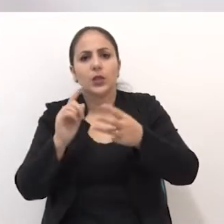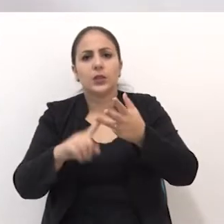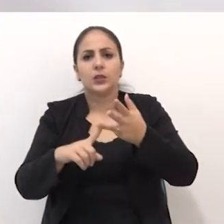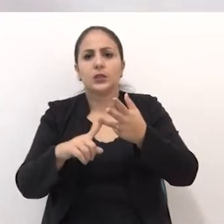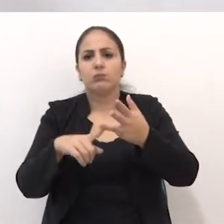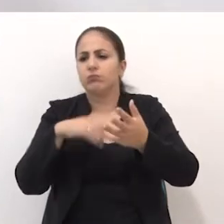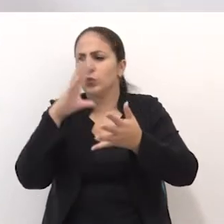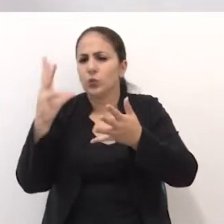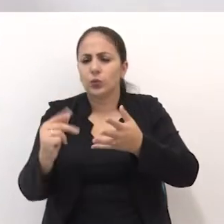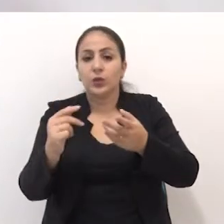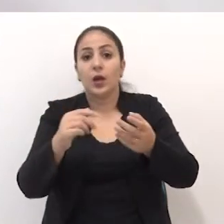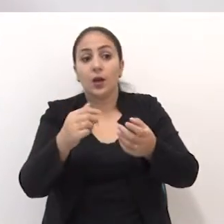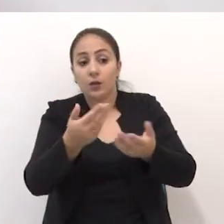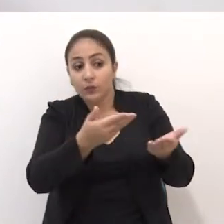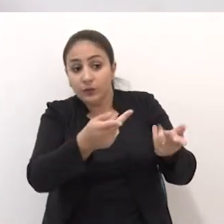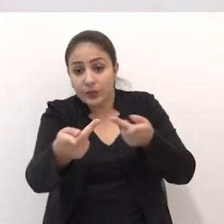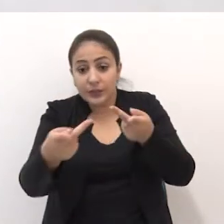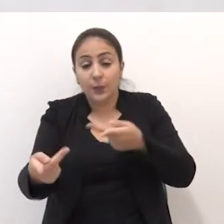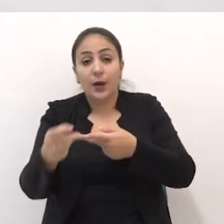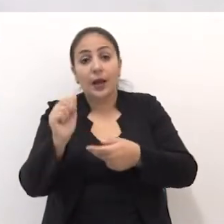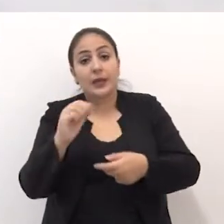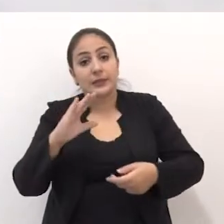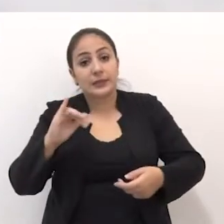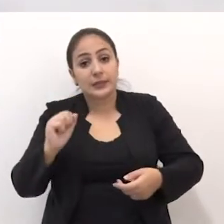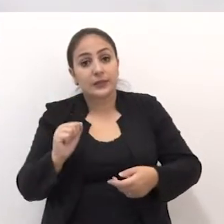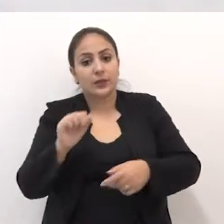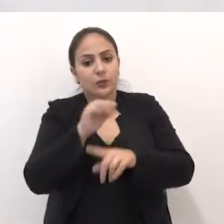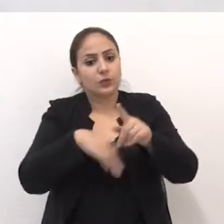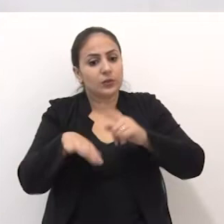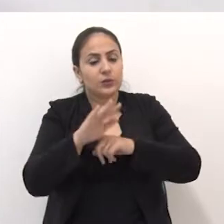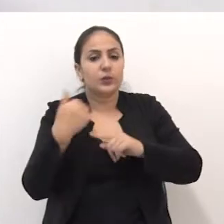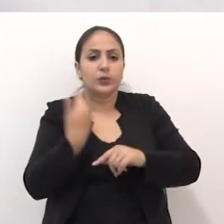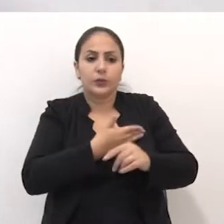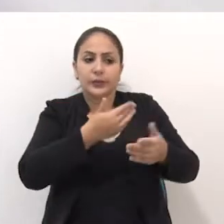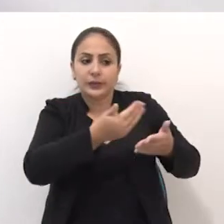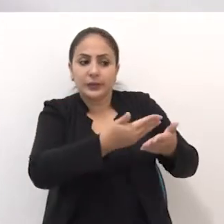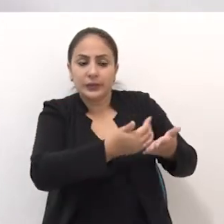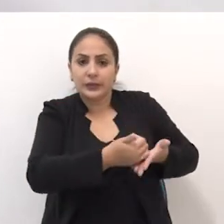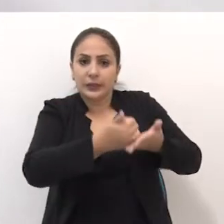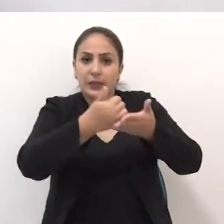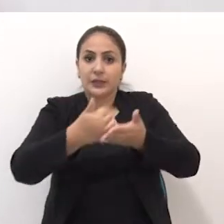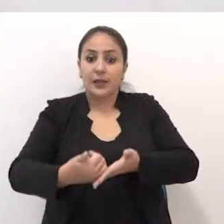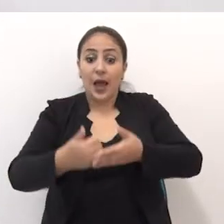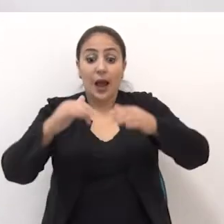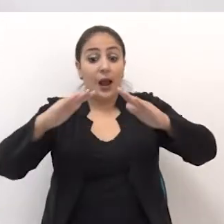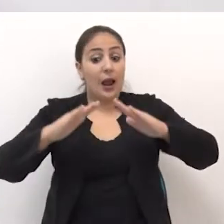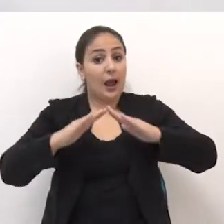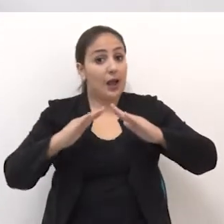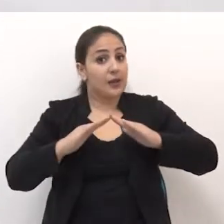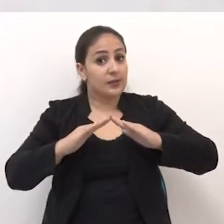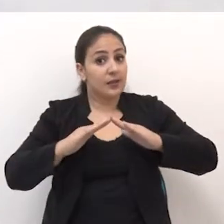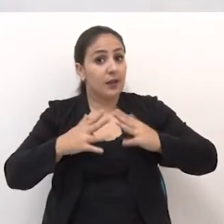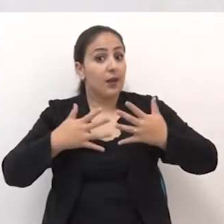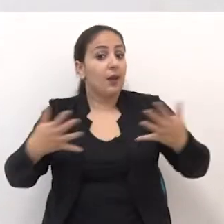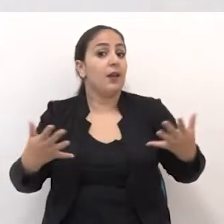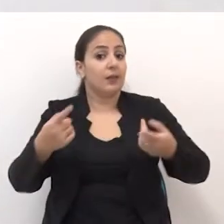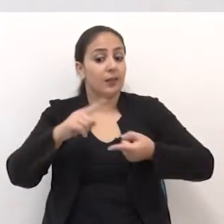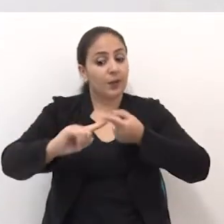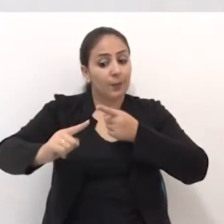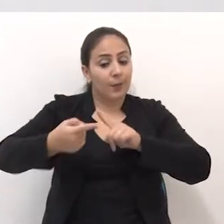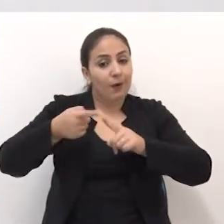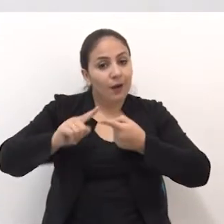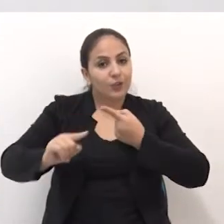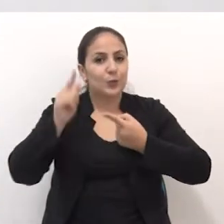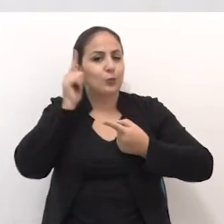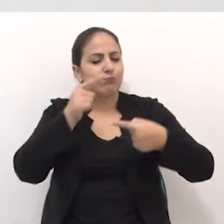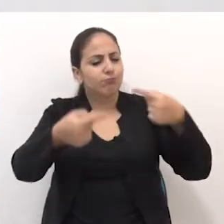já visitamos a CISA. Para quê? Para que gente traga aqui e seja a casa dos grandes debates, seja oportunizado a toda